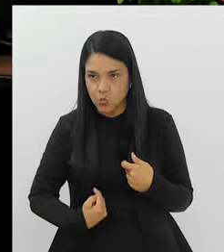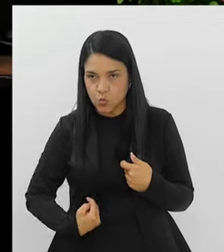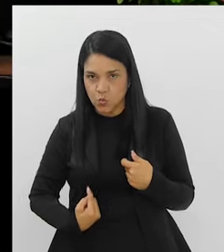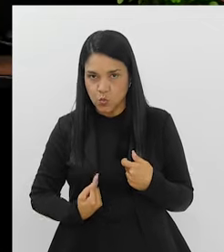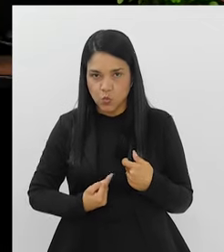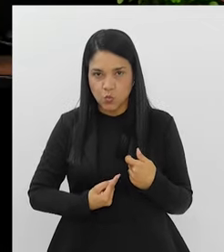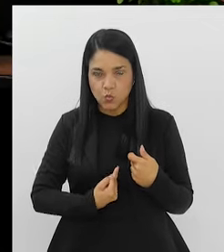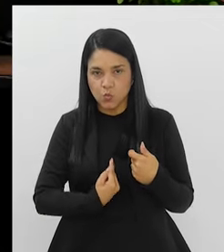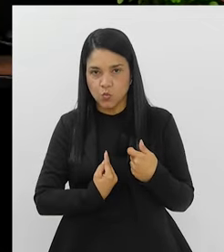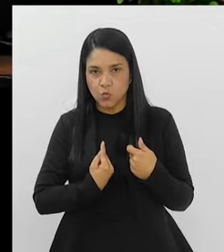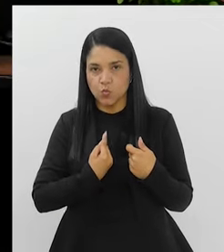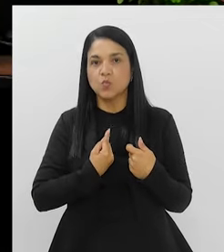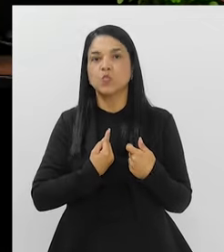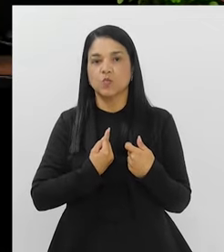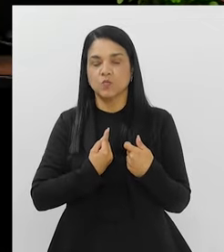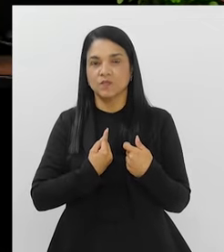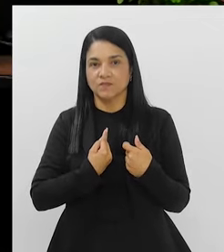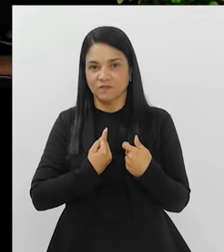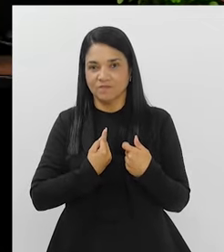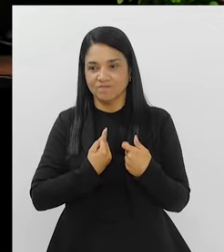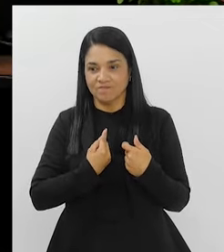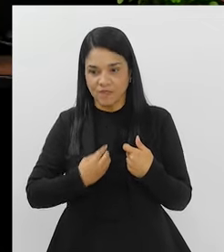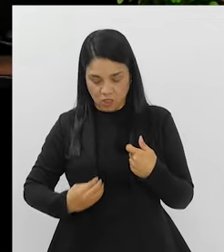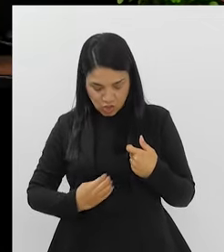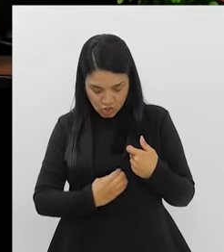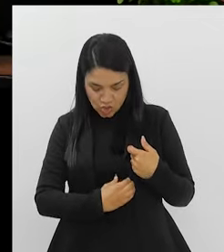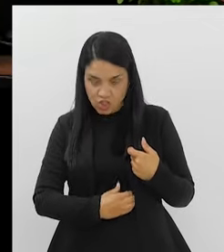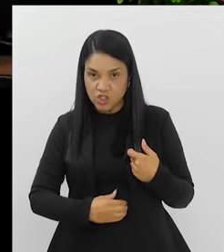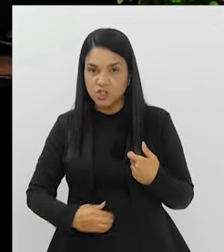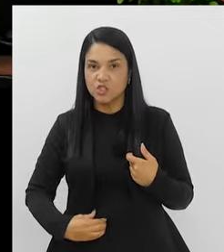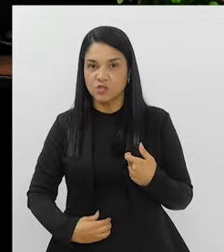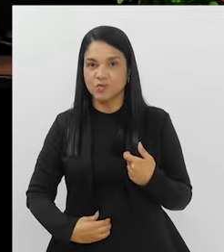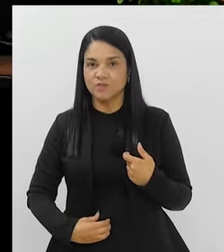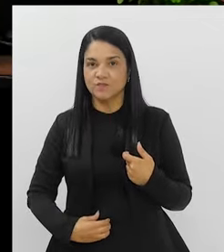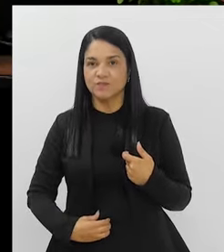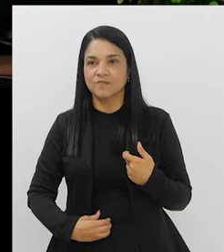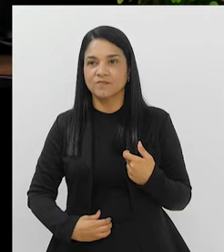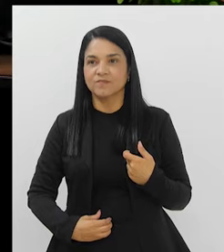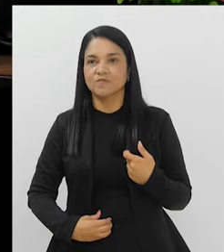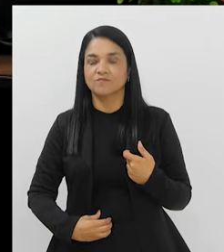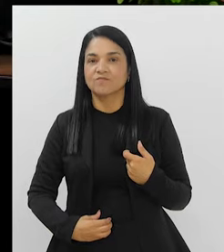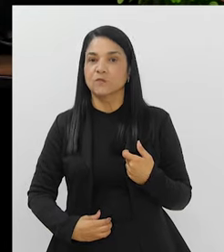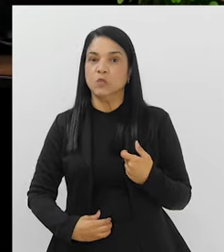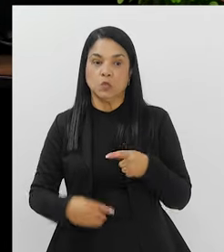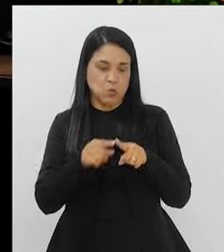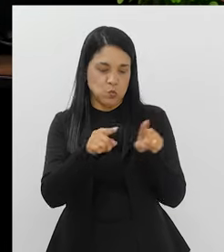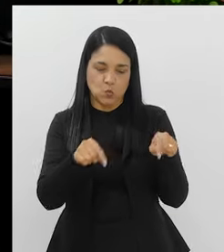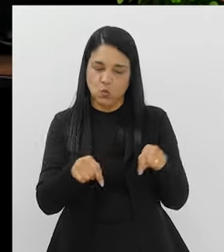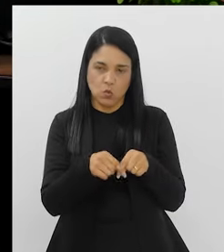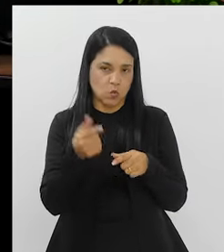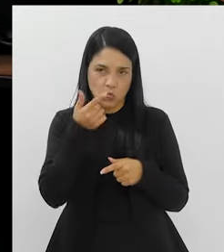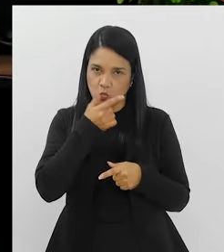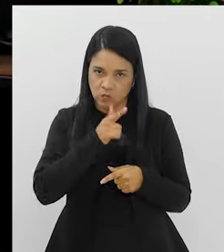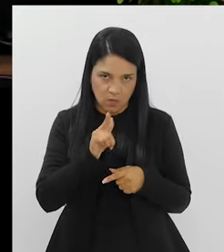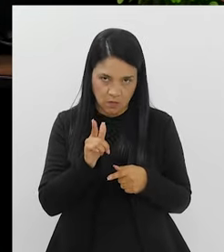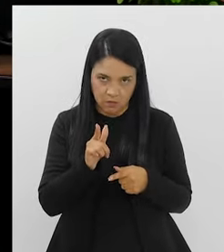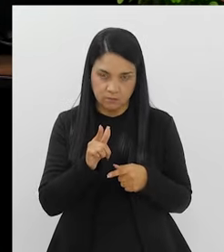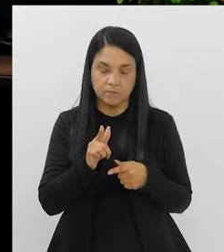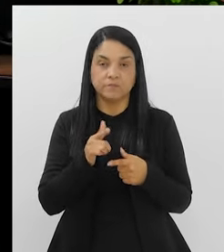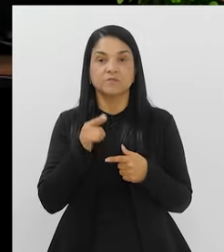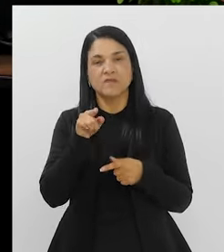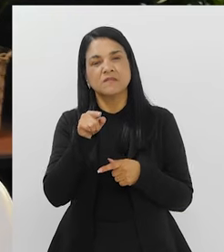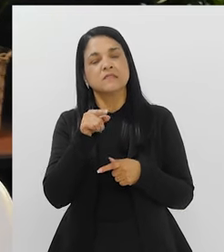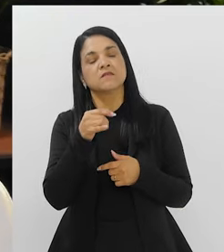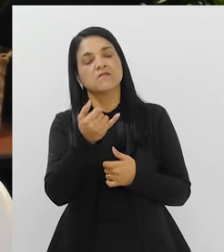que é quem vai olhar o seu intestino grosso. É onde a gente não consegue chegar no consultório.